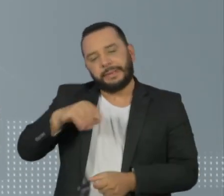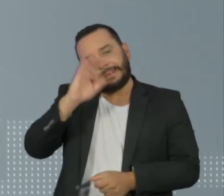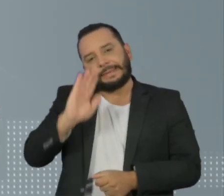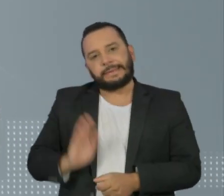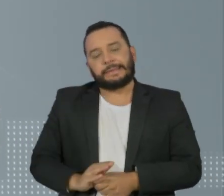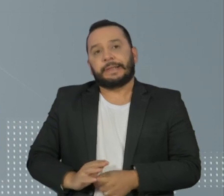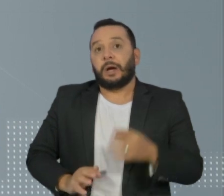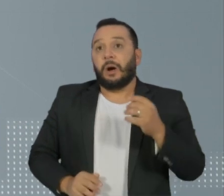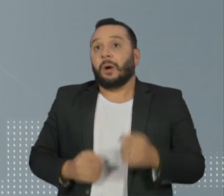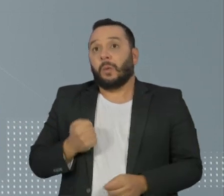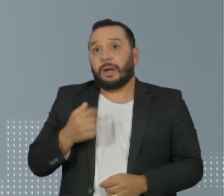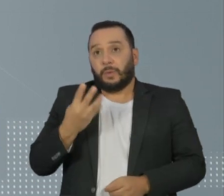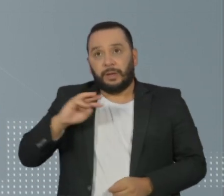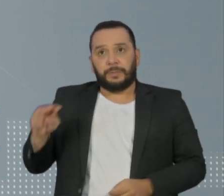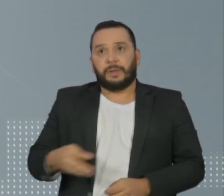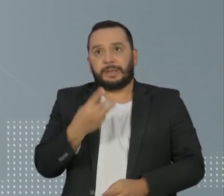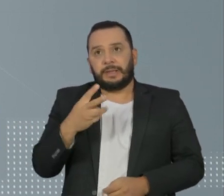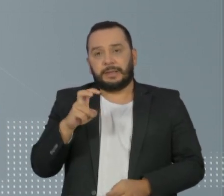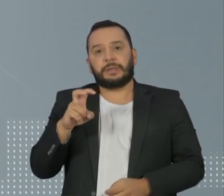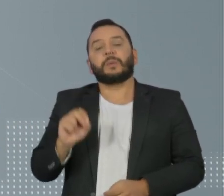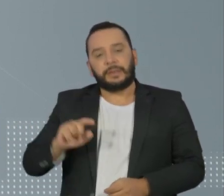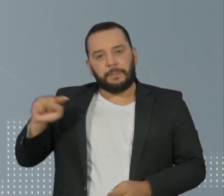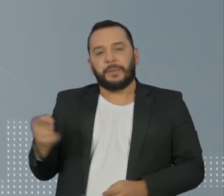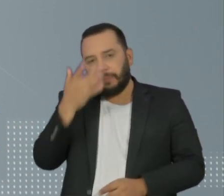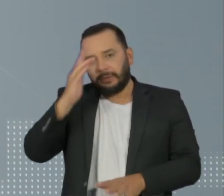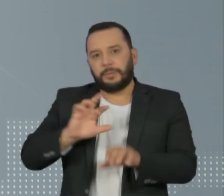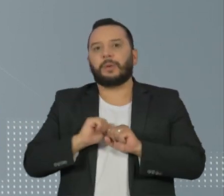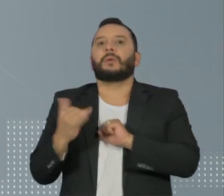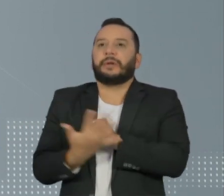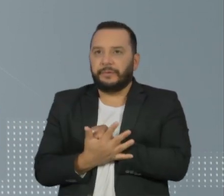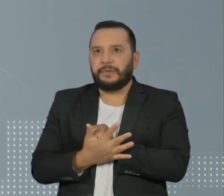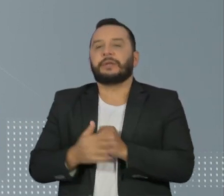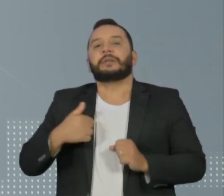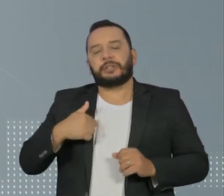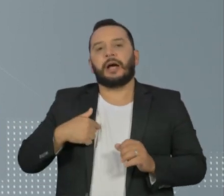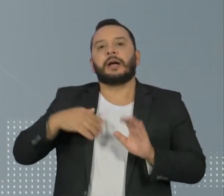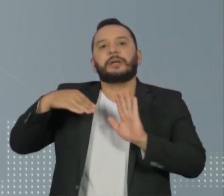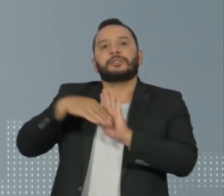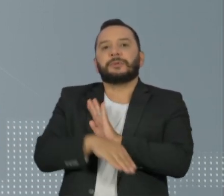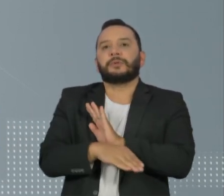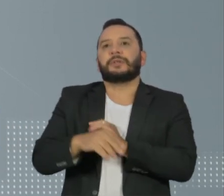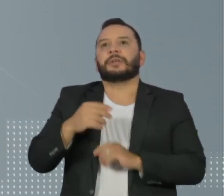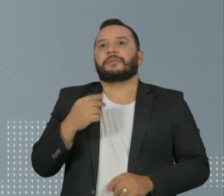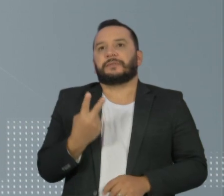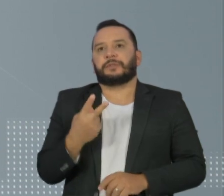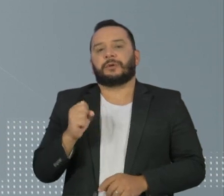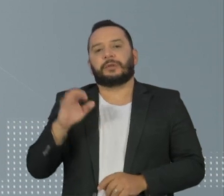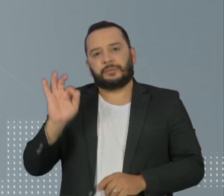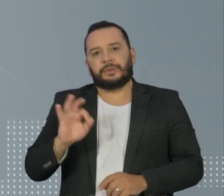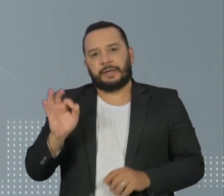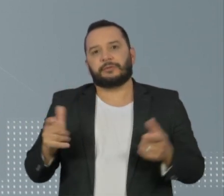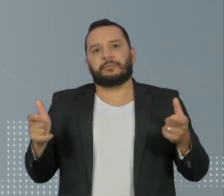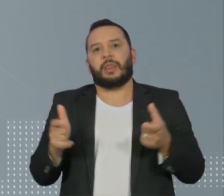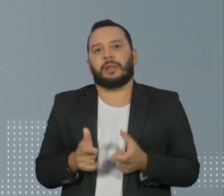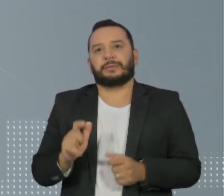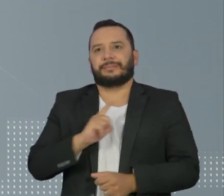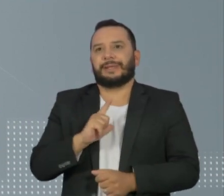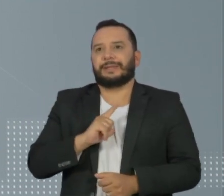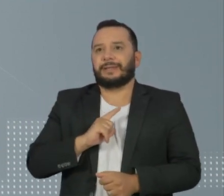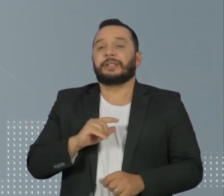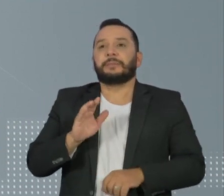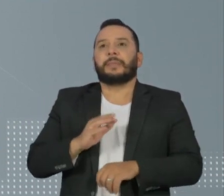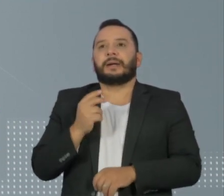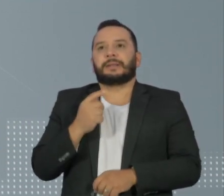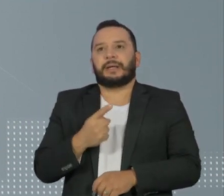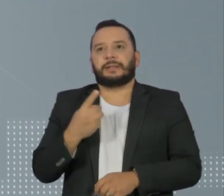4,3 milhões de no país, com queda de 28% na média de mortes nos últimos sete dias. Já são mais